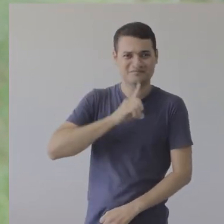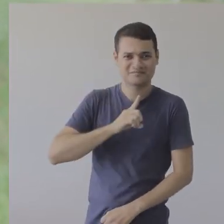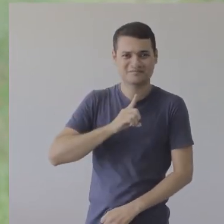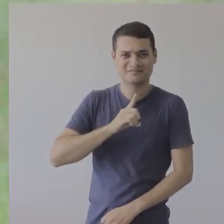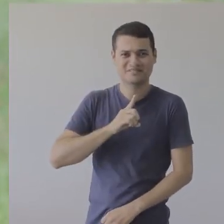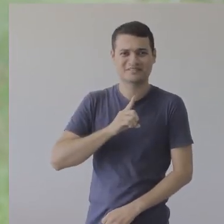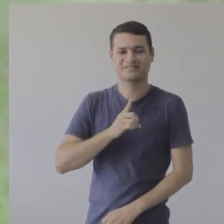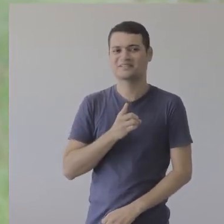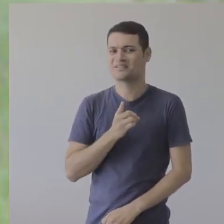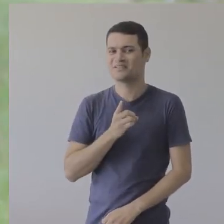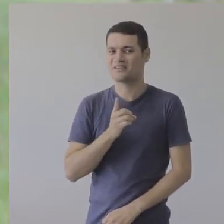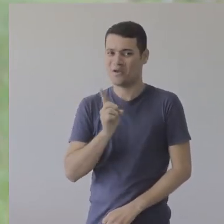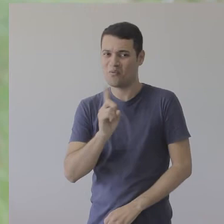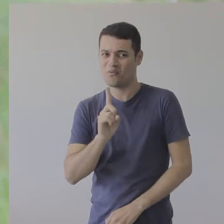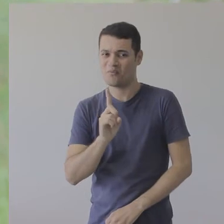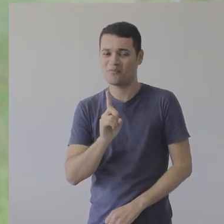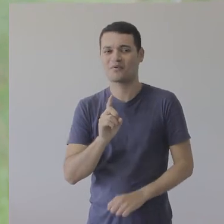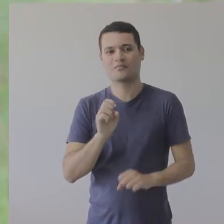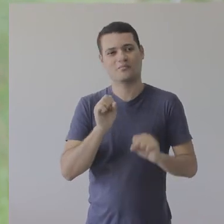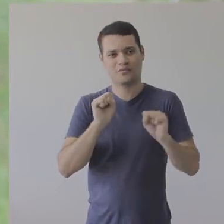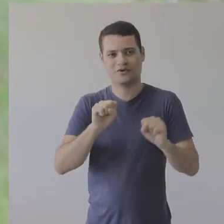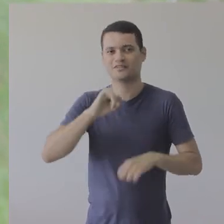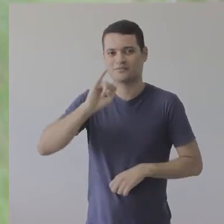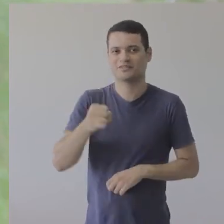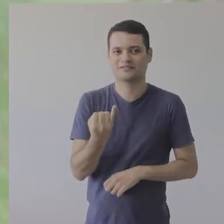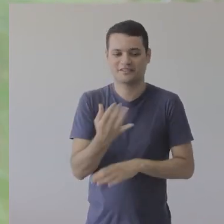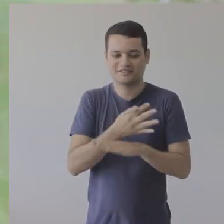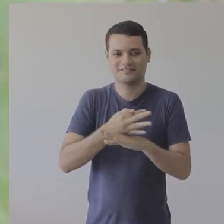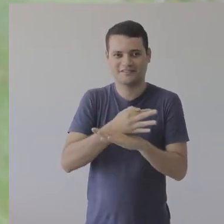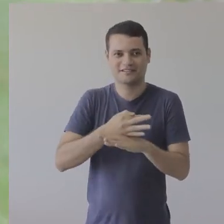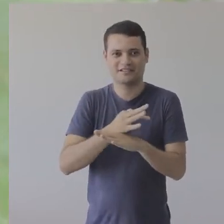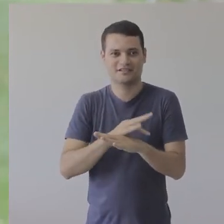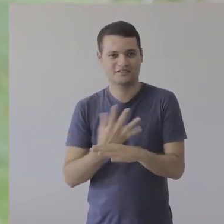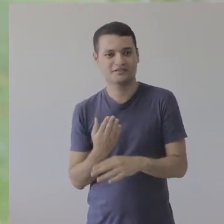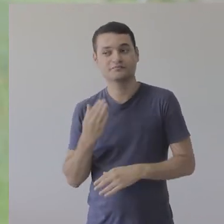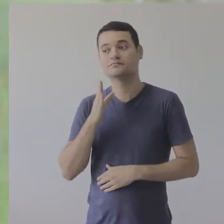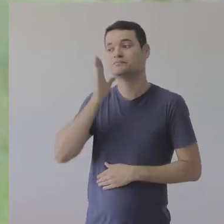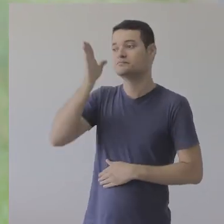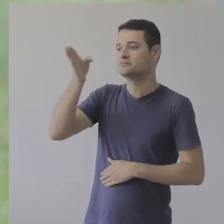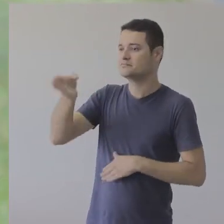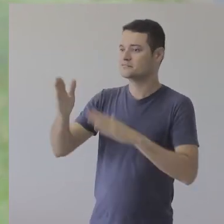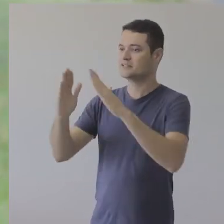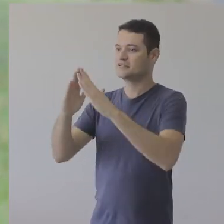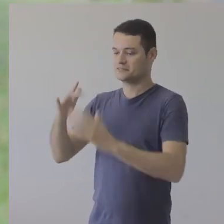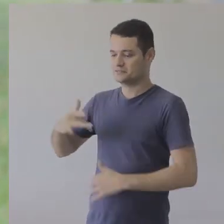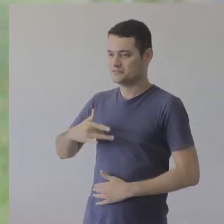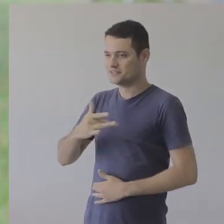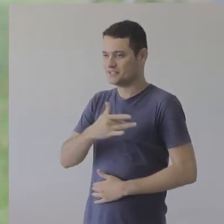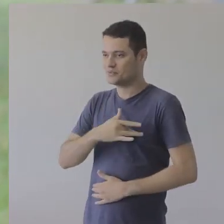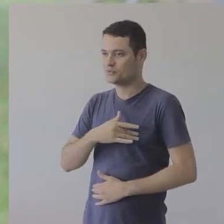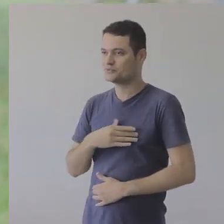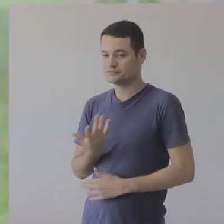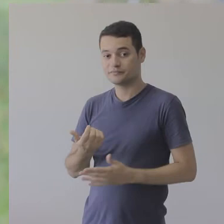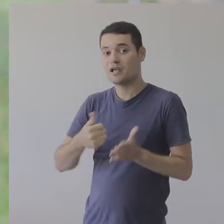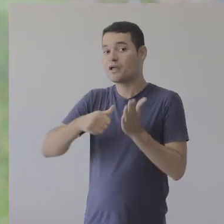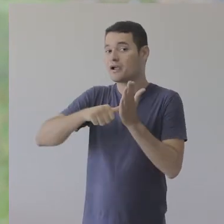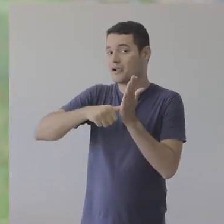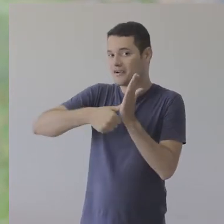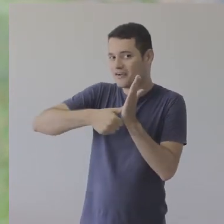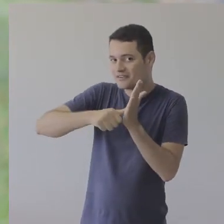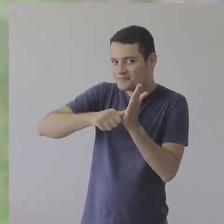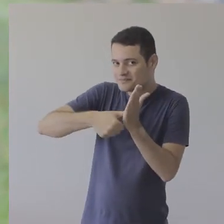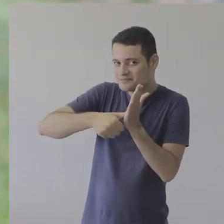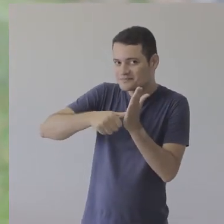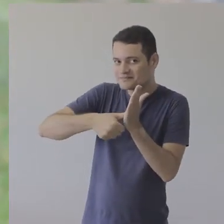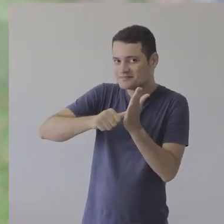amarela, que tal aproveitar os últimos dias do recesso e colocar a imunização em dia? Basta comparecer a um posto de saúde que